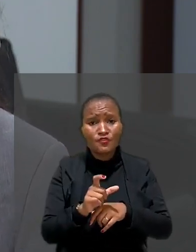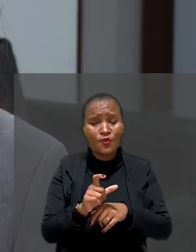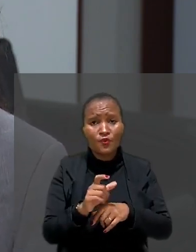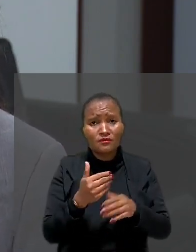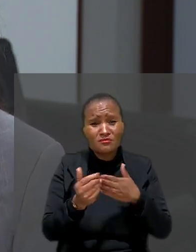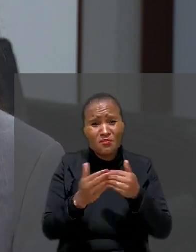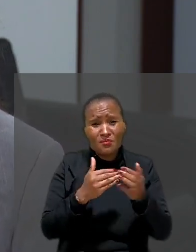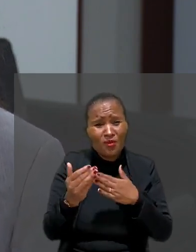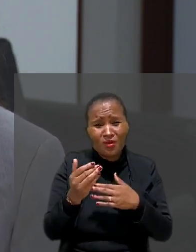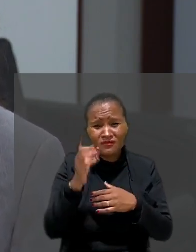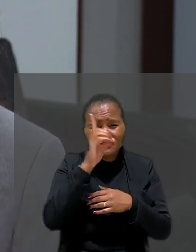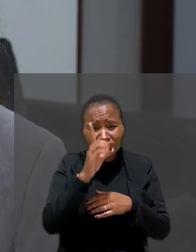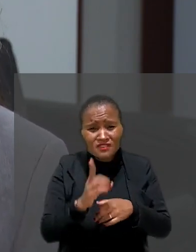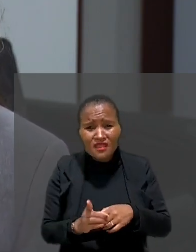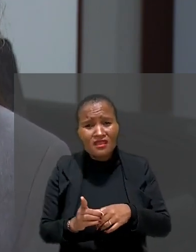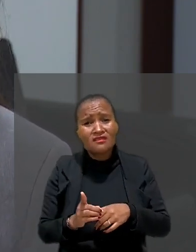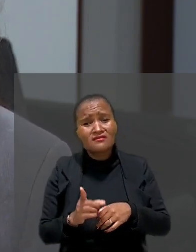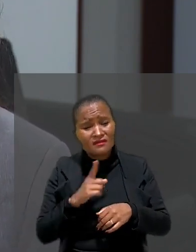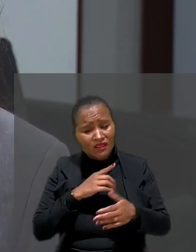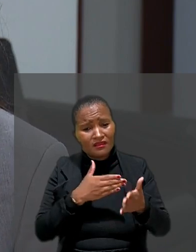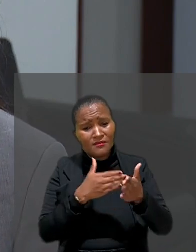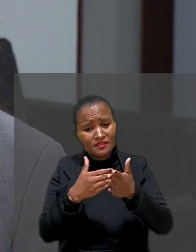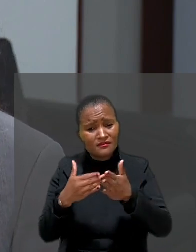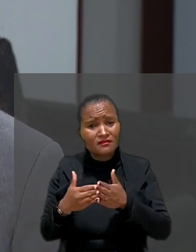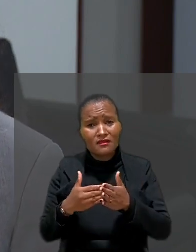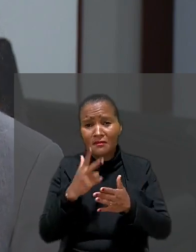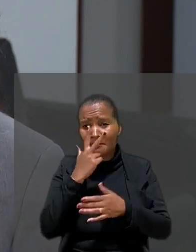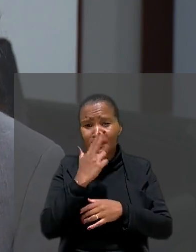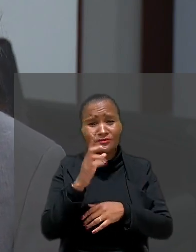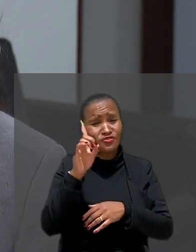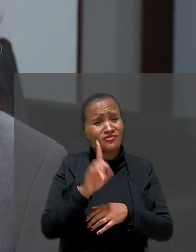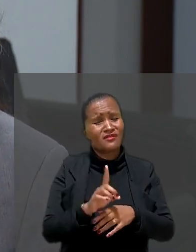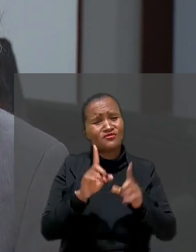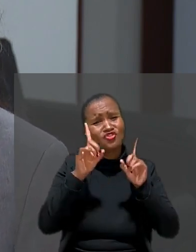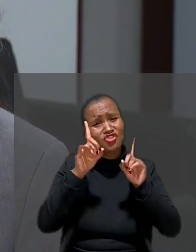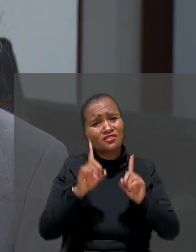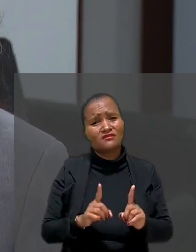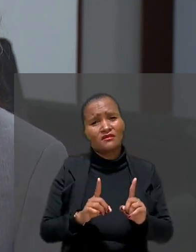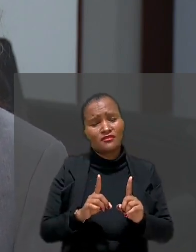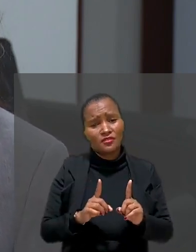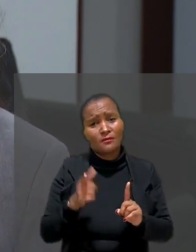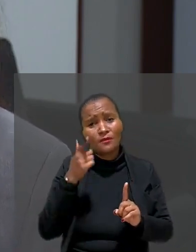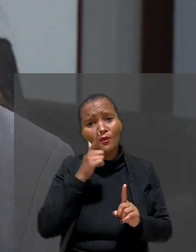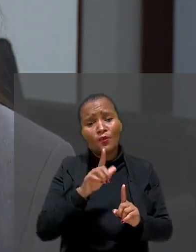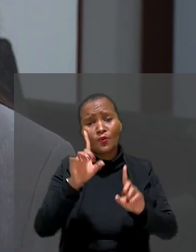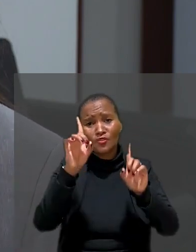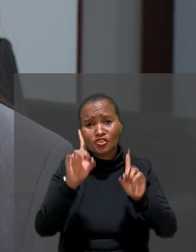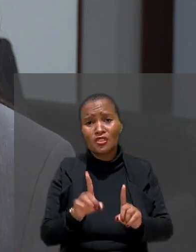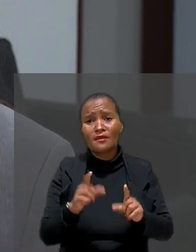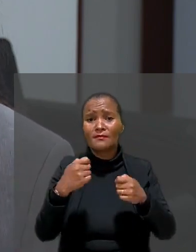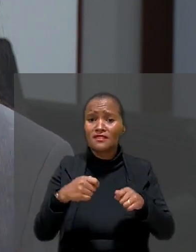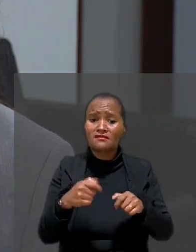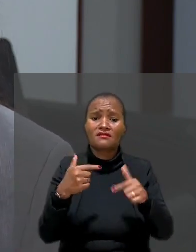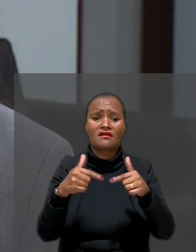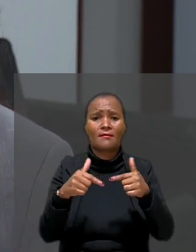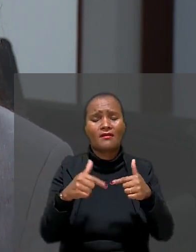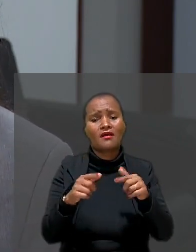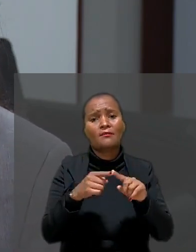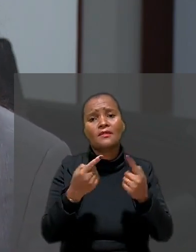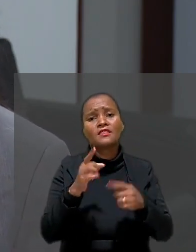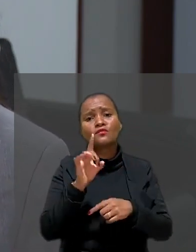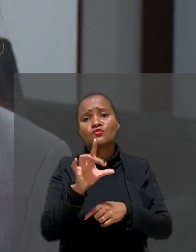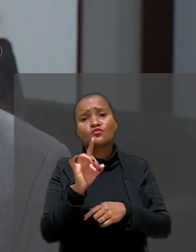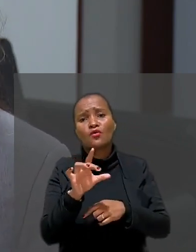ainda que tenha alimentações, tem o mesmo direito à dignidade. E para acessar a dignidade, ela precisa de um trabalho, mas não só de um trabalho, de um trabalho